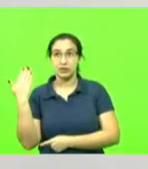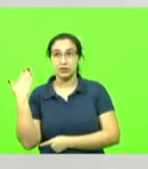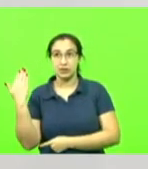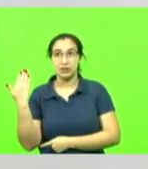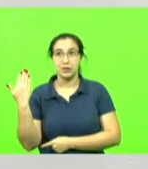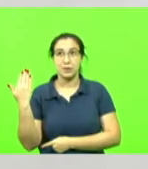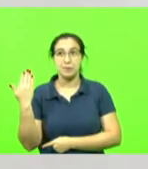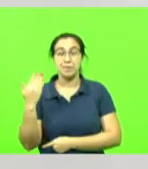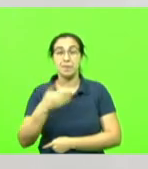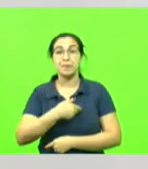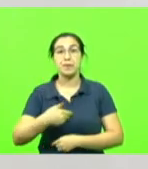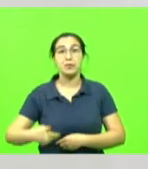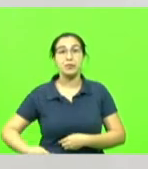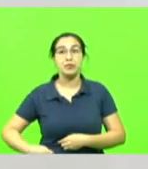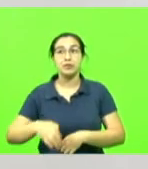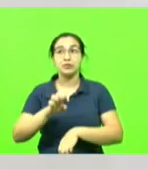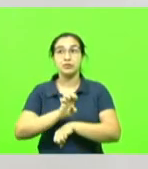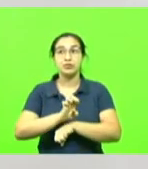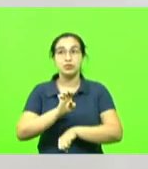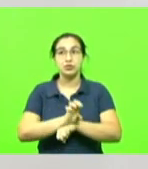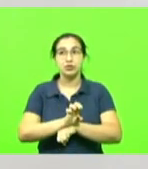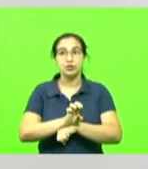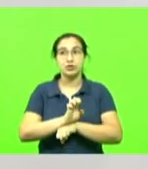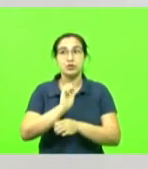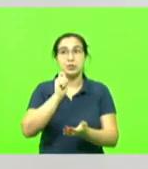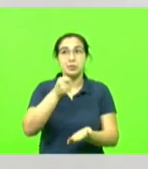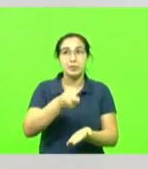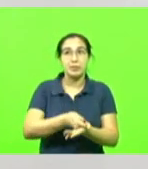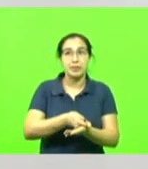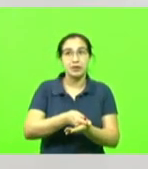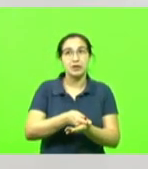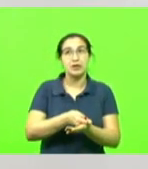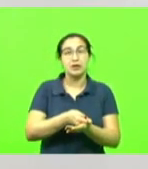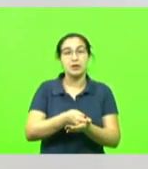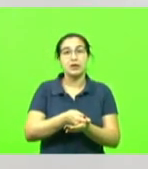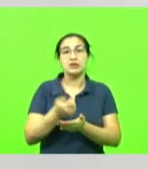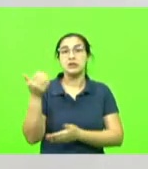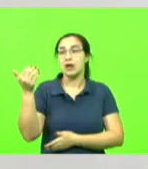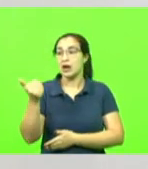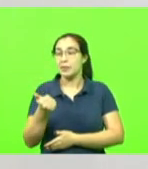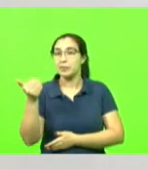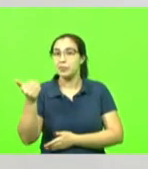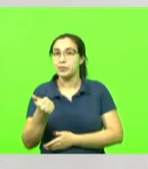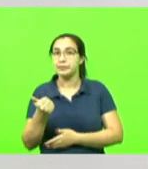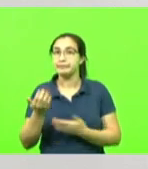que o governo do Estado patrocinasse aposentadorias.